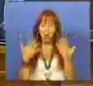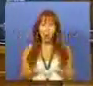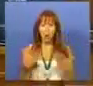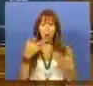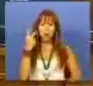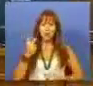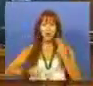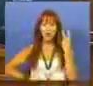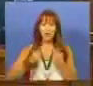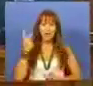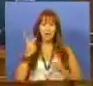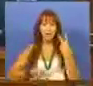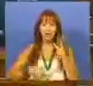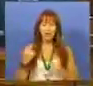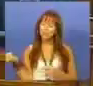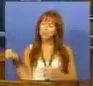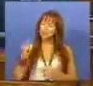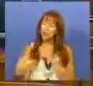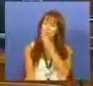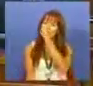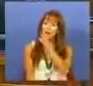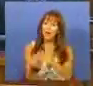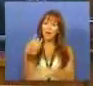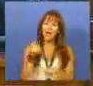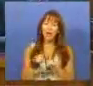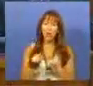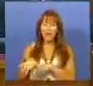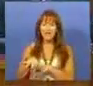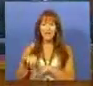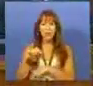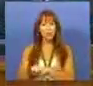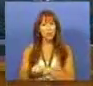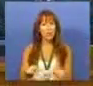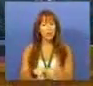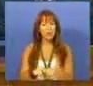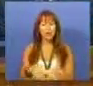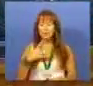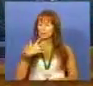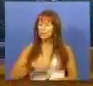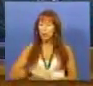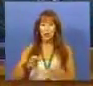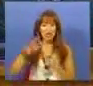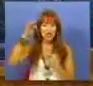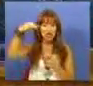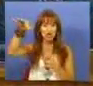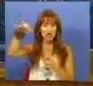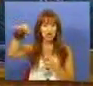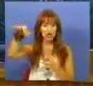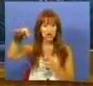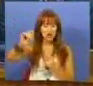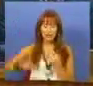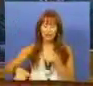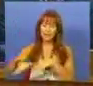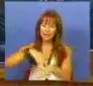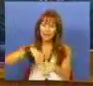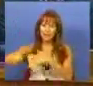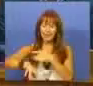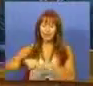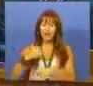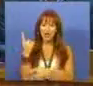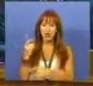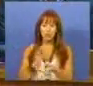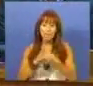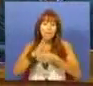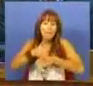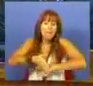apreciamos veio criar uma situação de completa exceção para a realização de uma